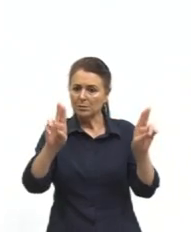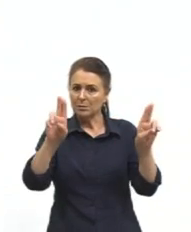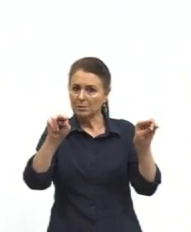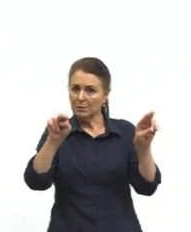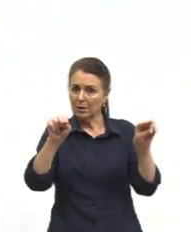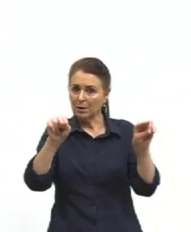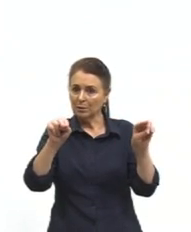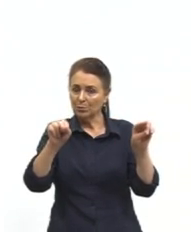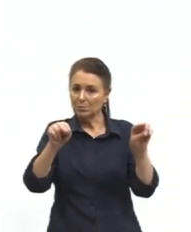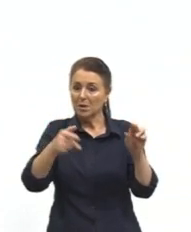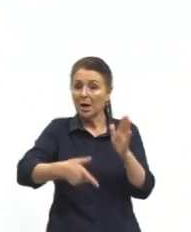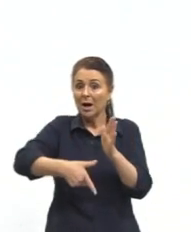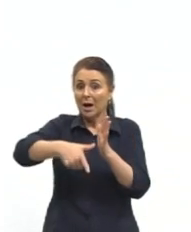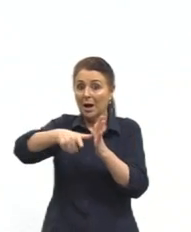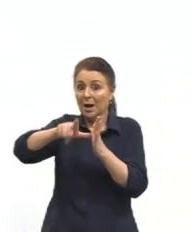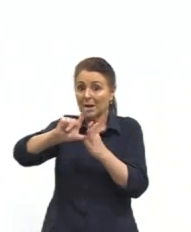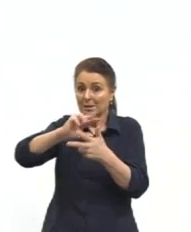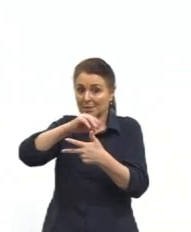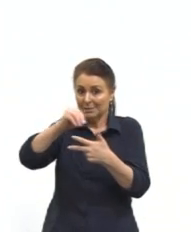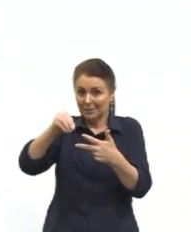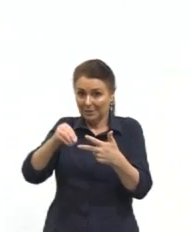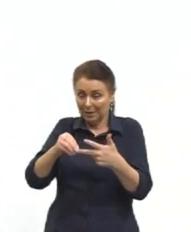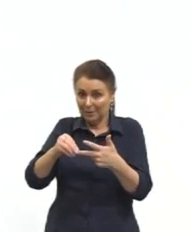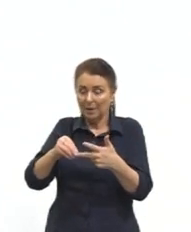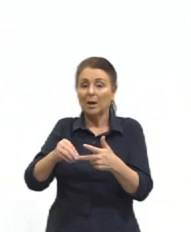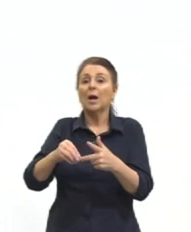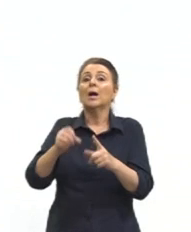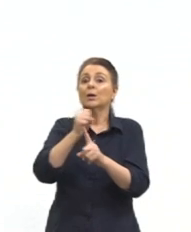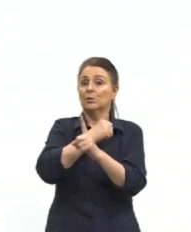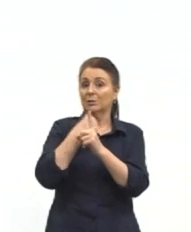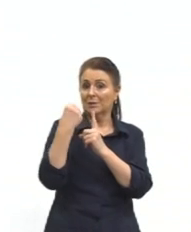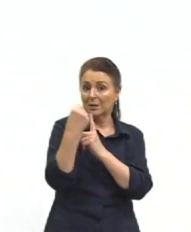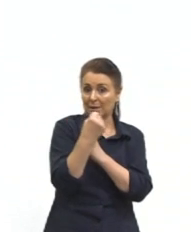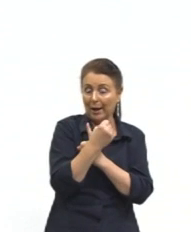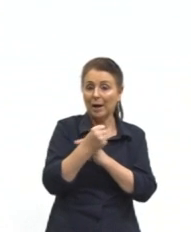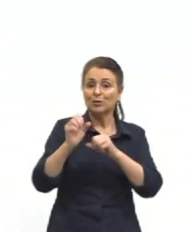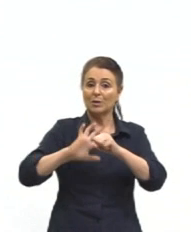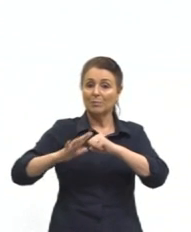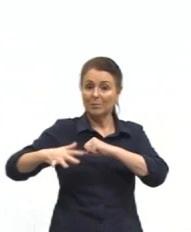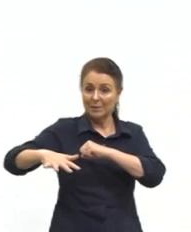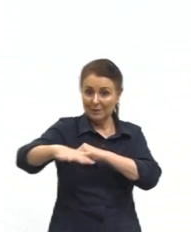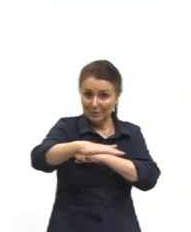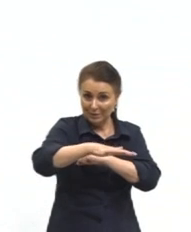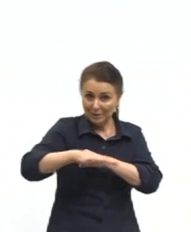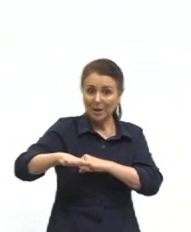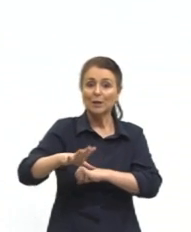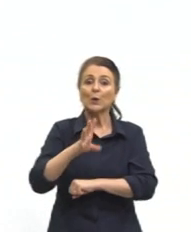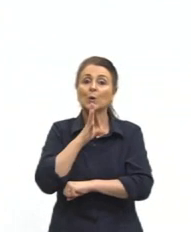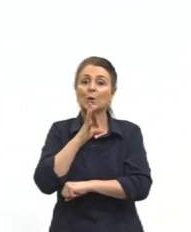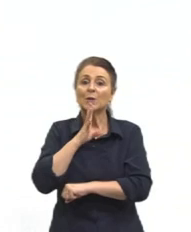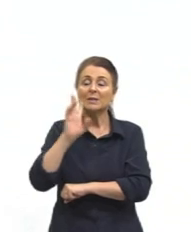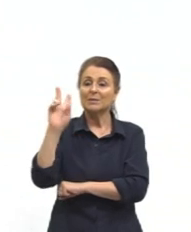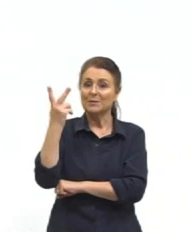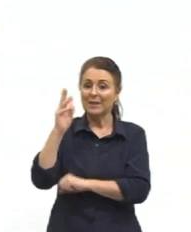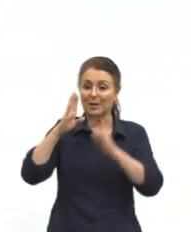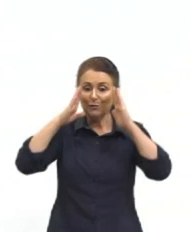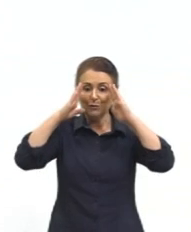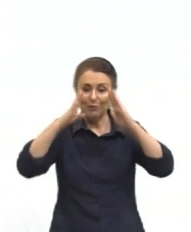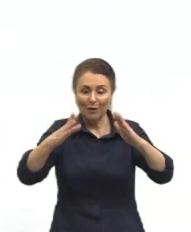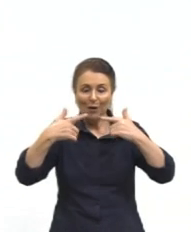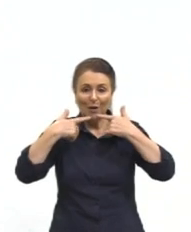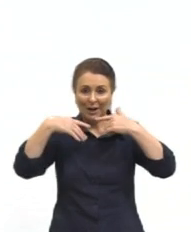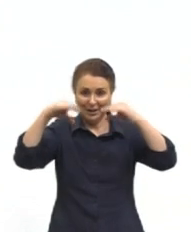Enem. Questões sociais, pandemia, diversidade linguística e cultural, conhecimento histórico e foco na linguagem.